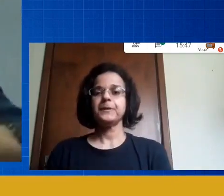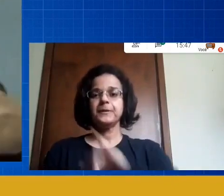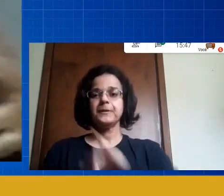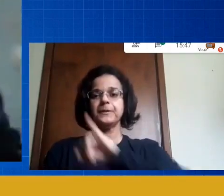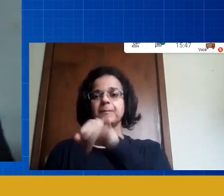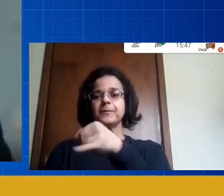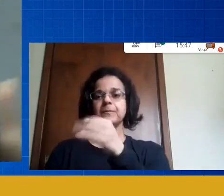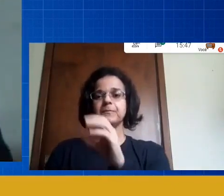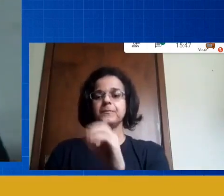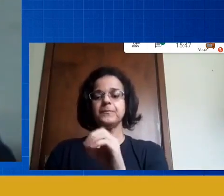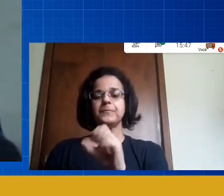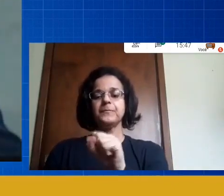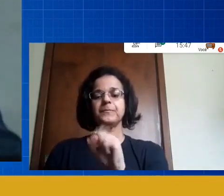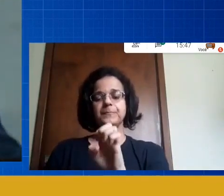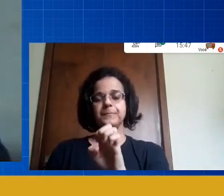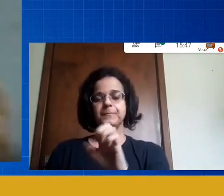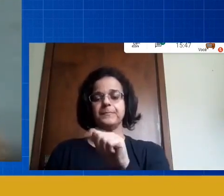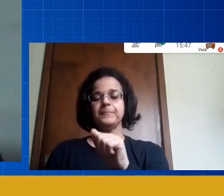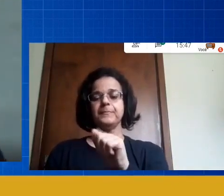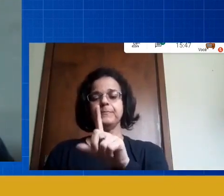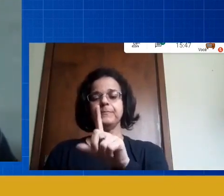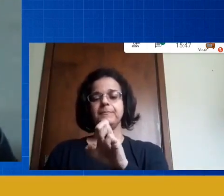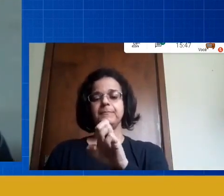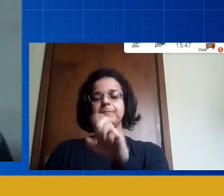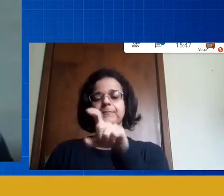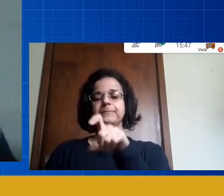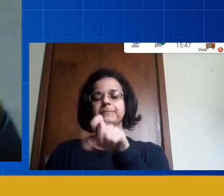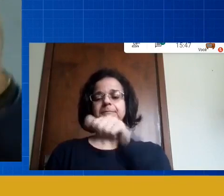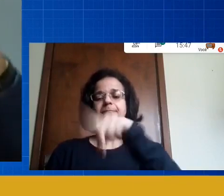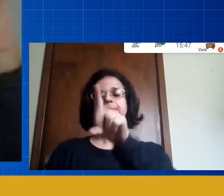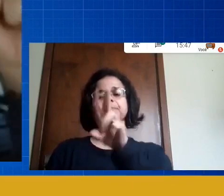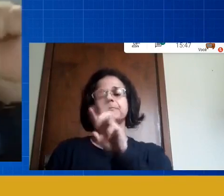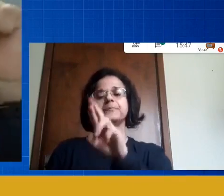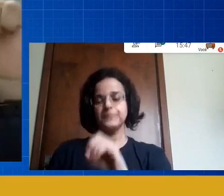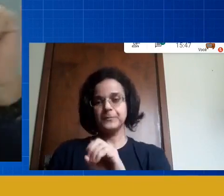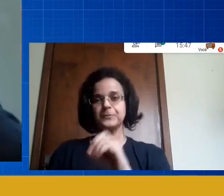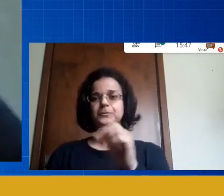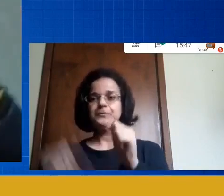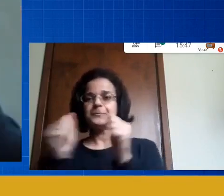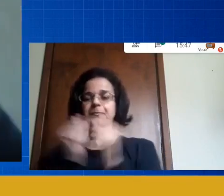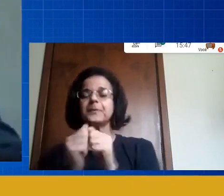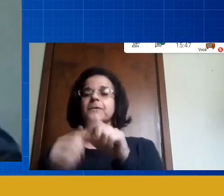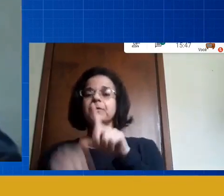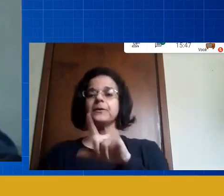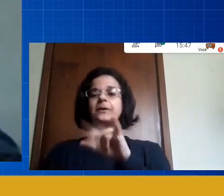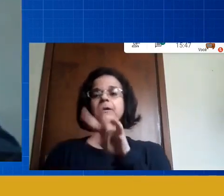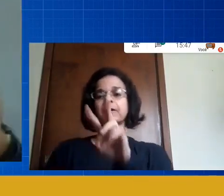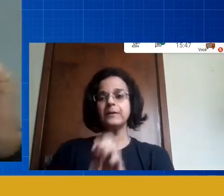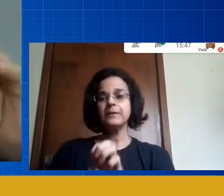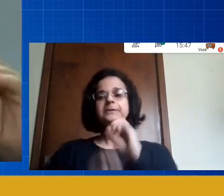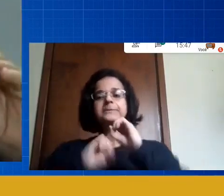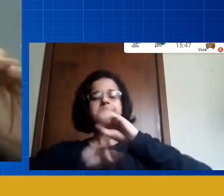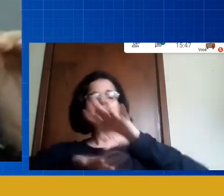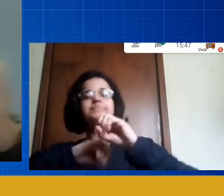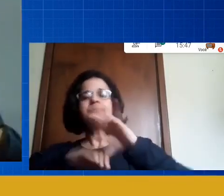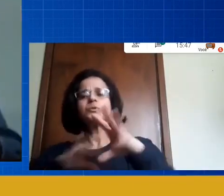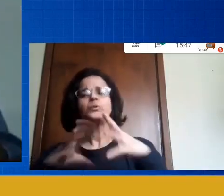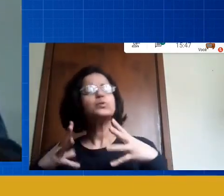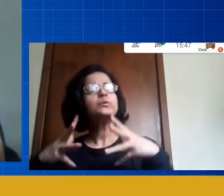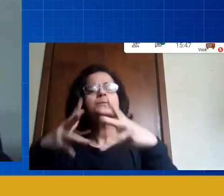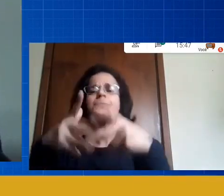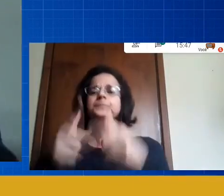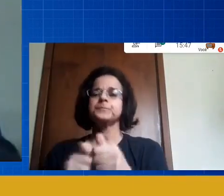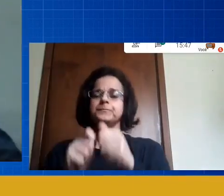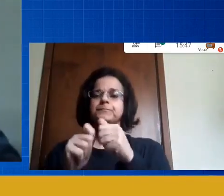Alessandro um parceirar o nosso um cara fantástico que ele na live ele ensina todas as técnicas